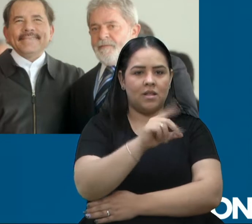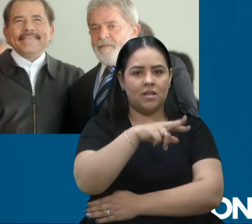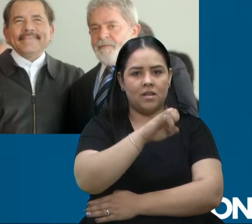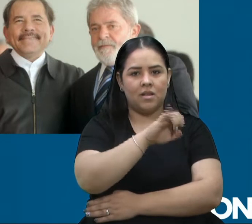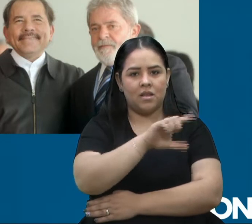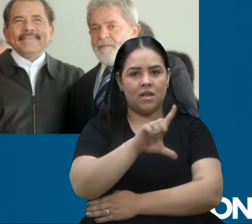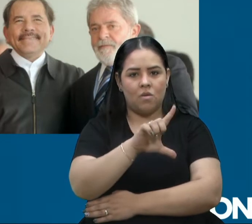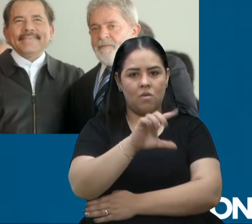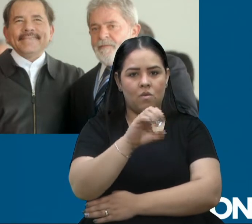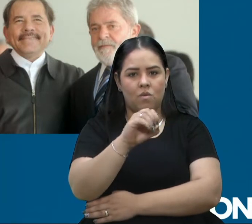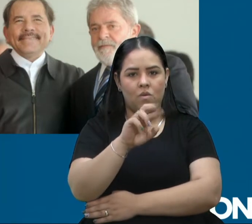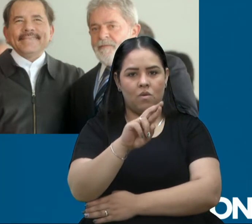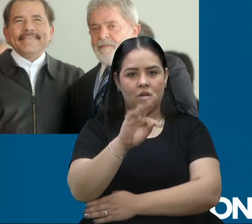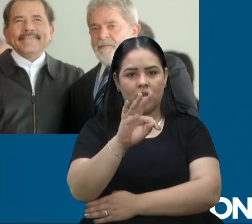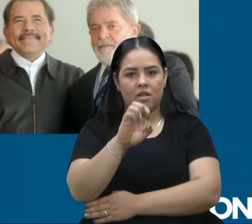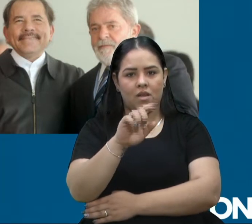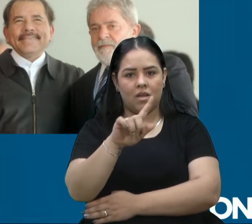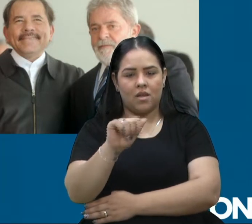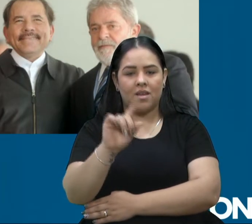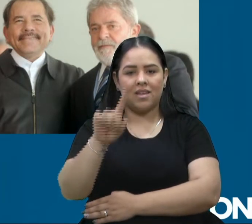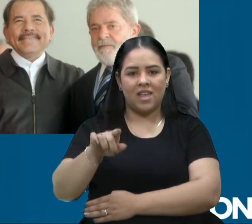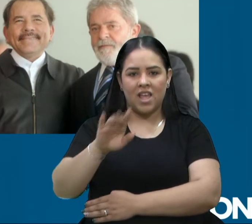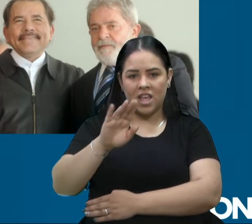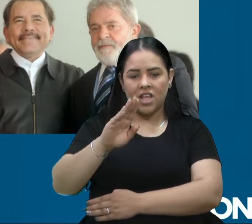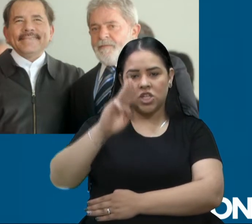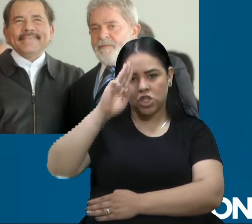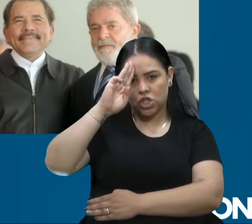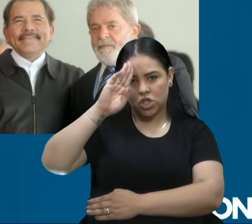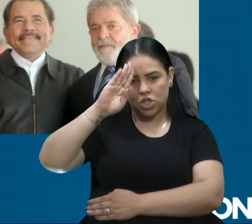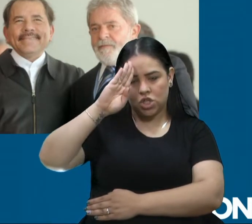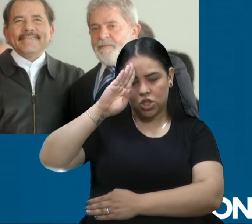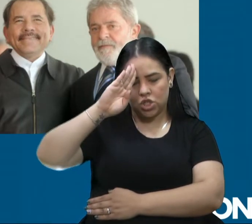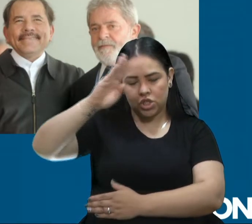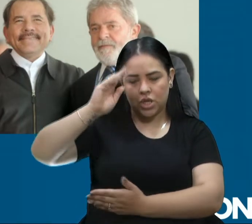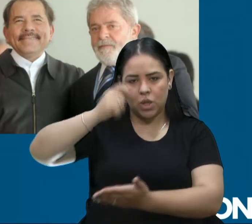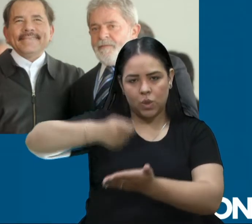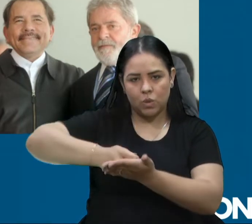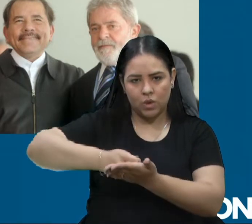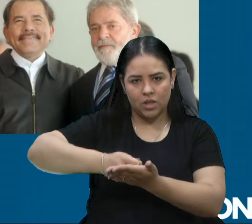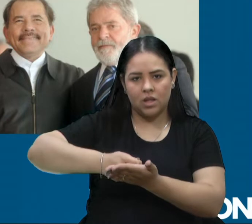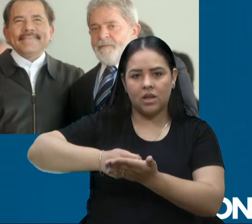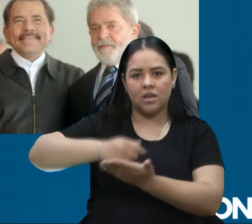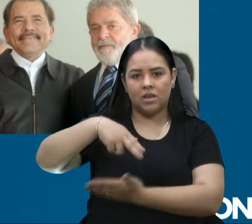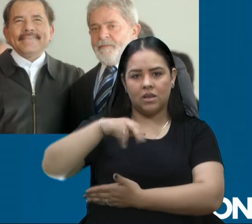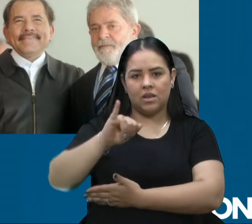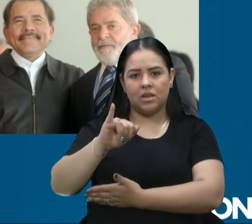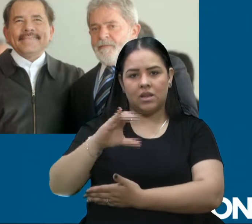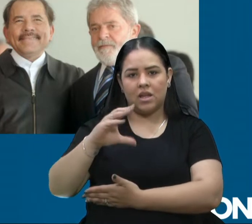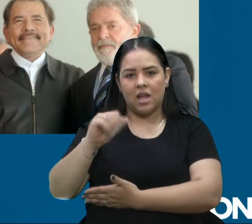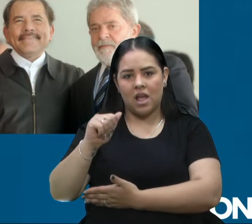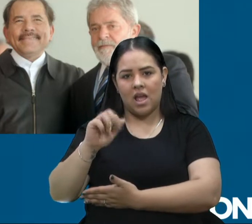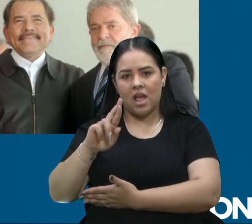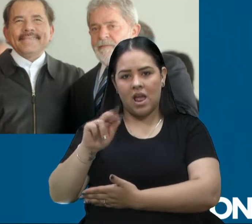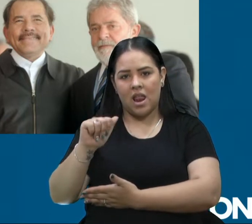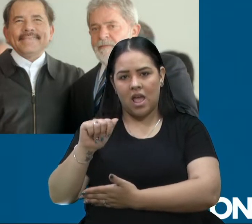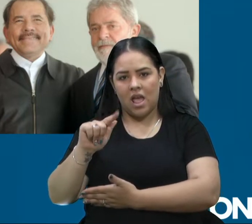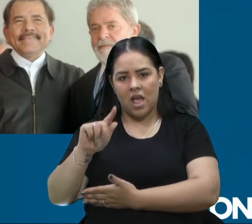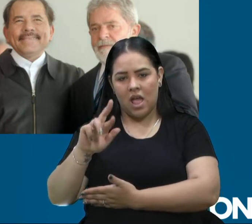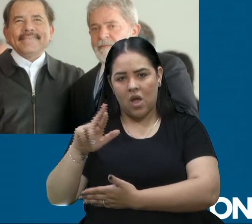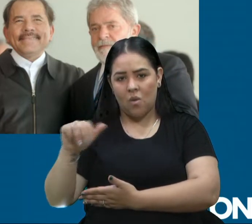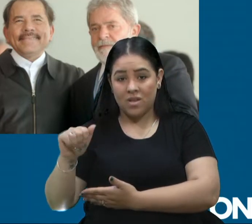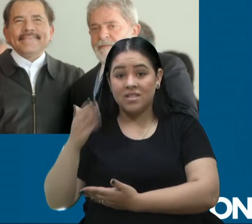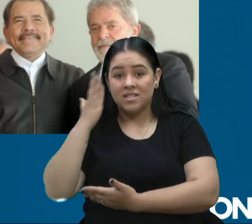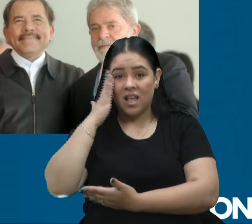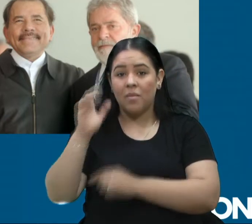Nicarágua, que, vejam só, ele ganhou a eleição, o vereador Bortola concorrendo, sabe com quantos? Com ninguém. Porque ele ou ele prendeu ou ele matou os